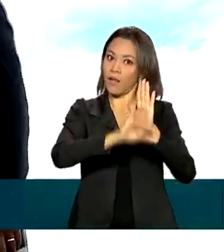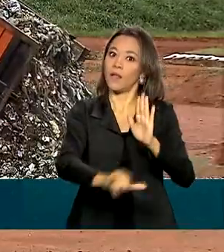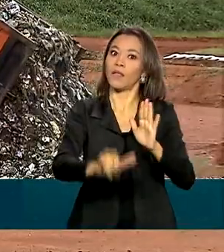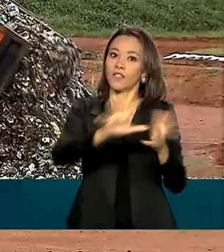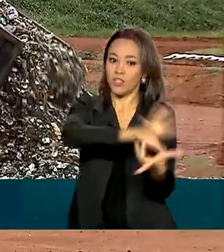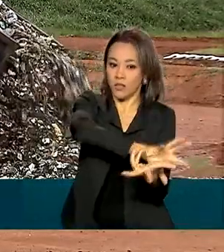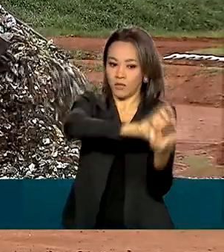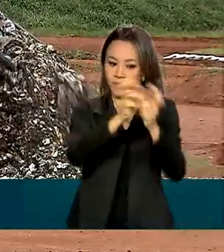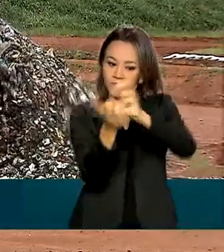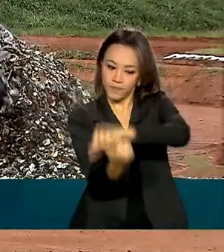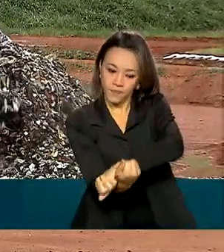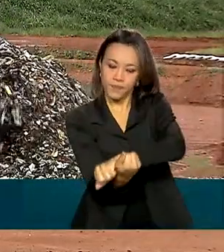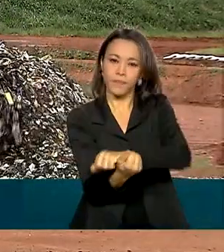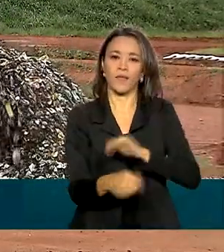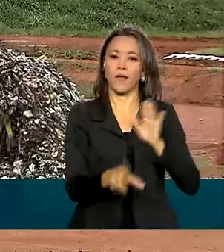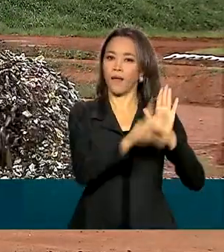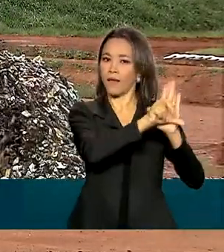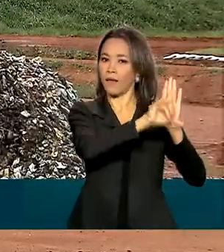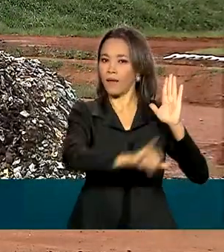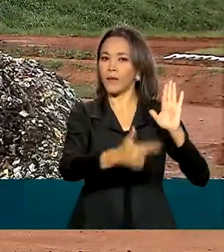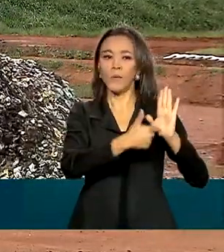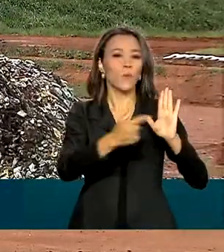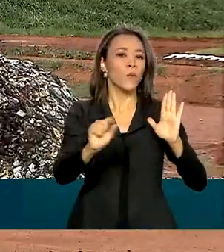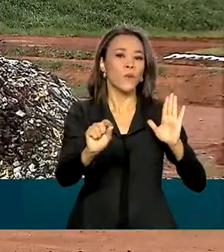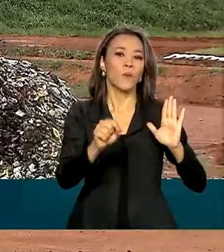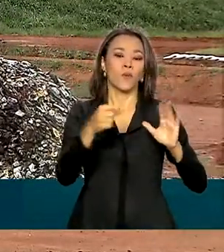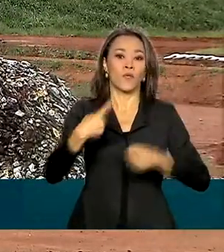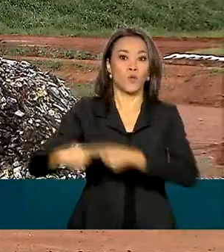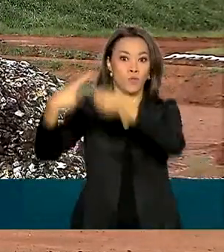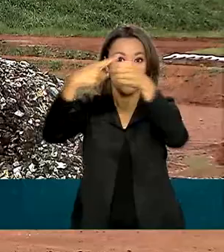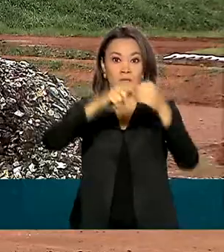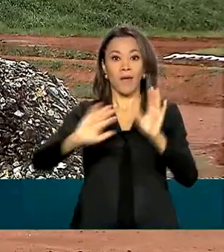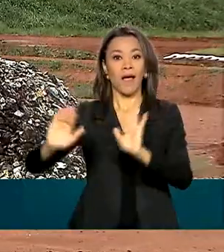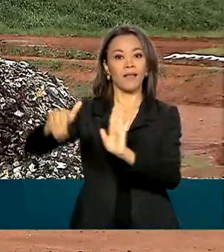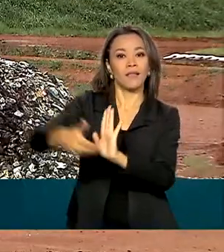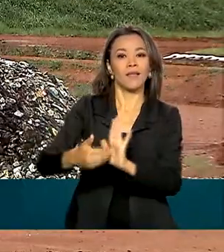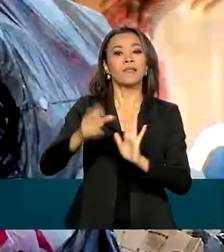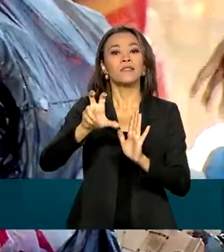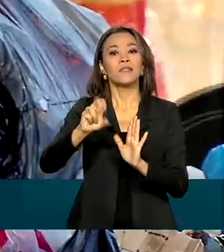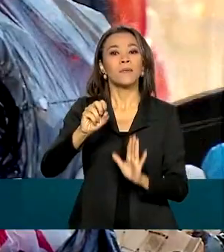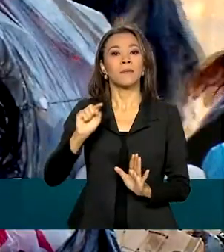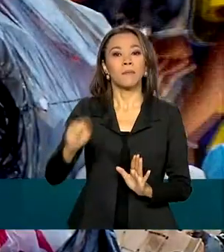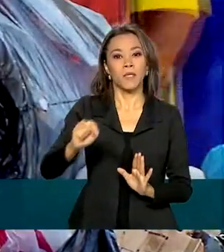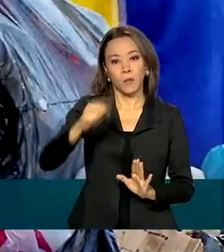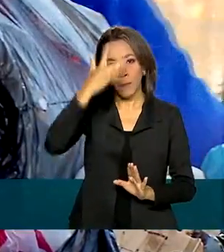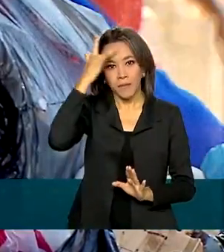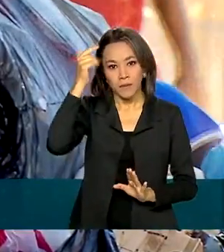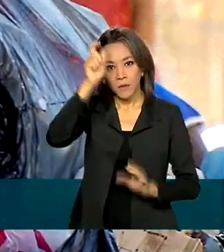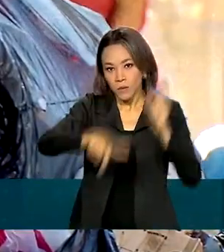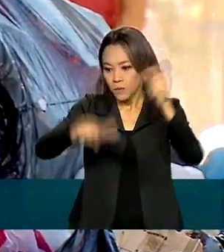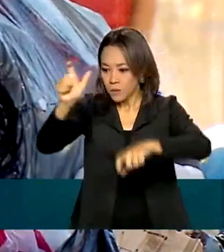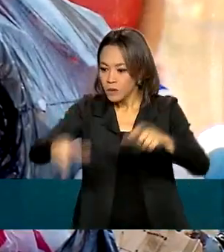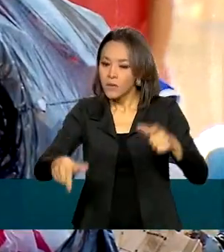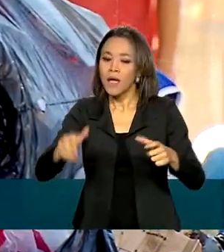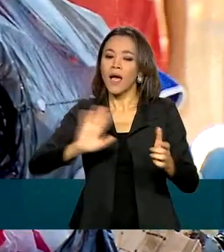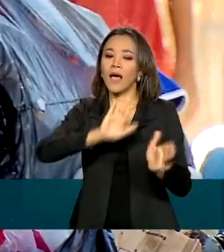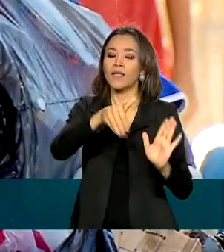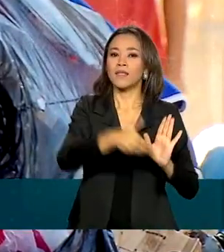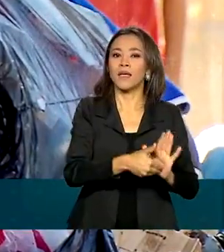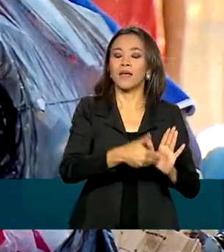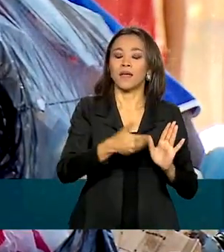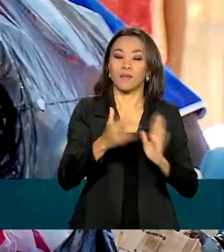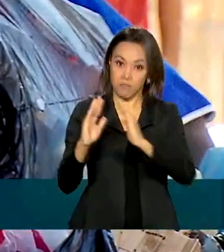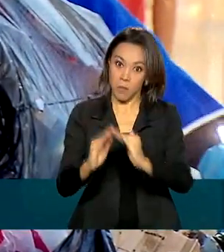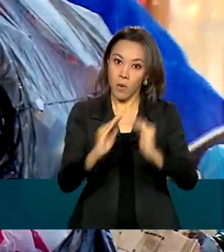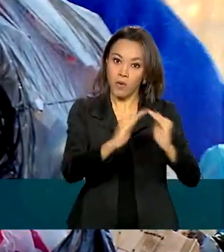Sólidos. A legislação prevê que os municípios de até 50 mil habitantes têm até 2024 para